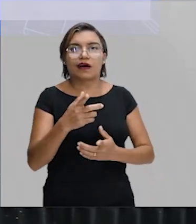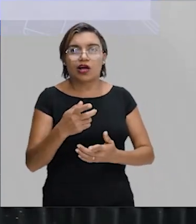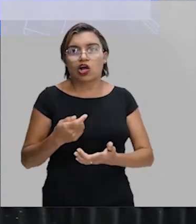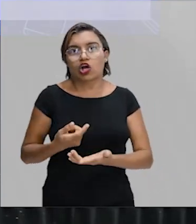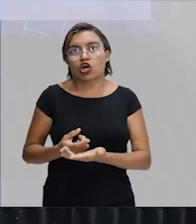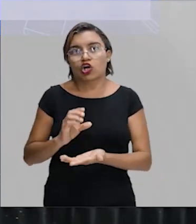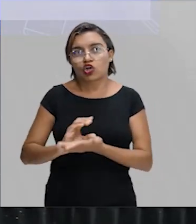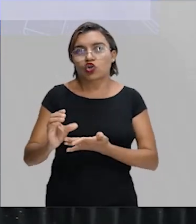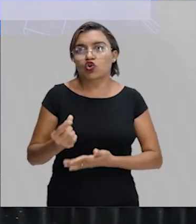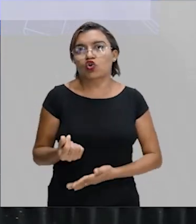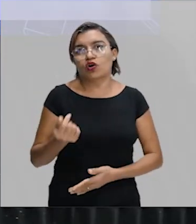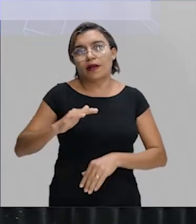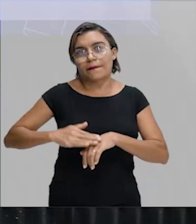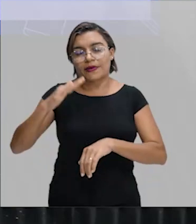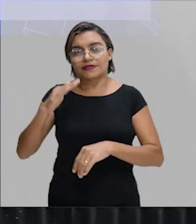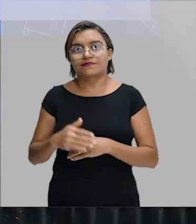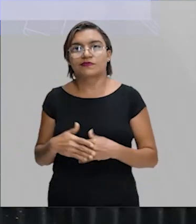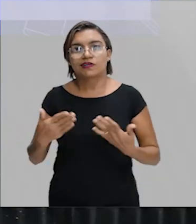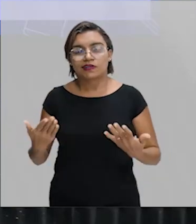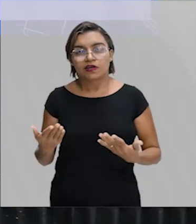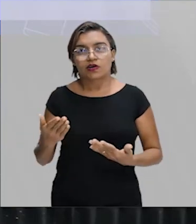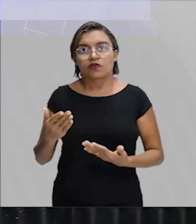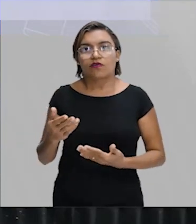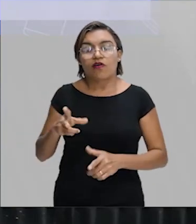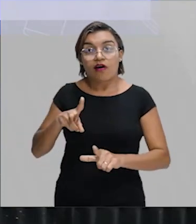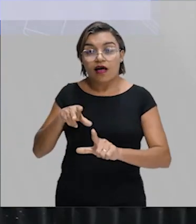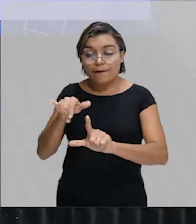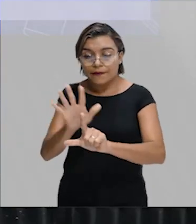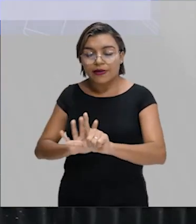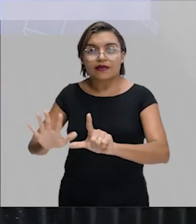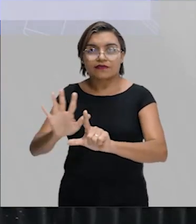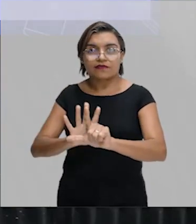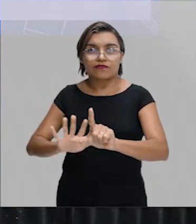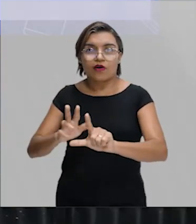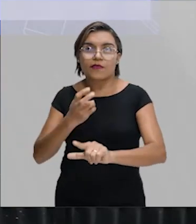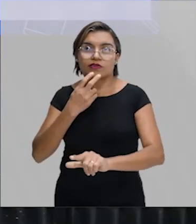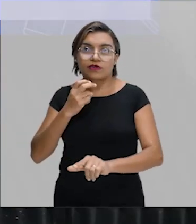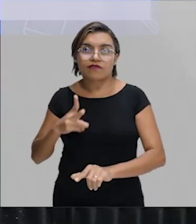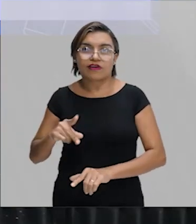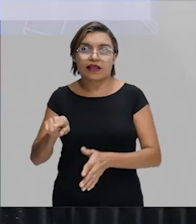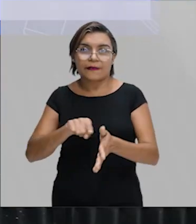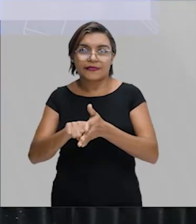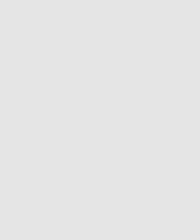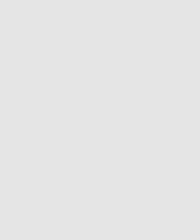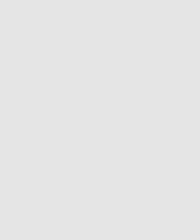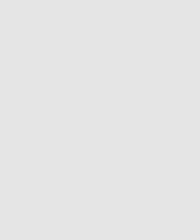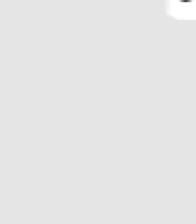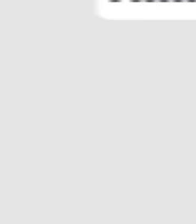Então, galera, para essas e outras informações, nos procurem na plataforma Gonçalves Dias. Valeu!